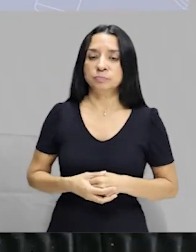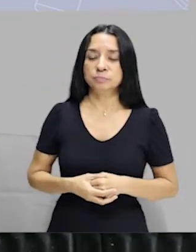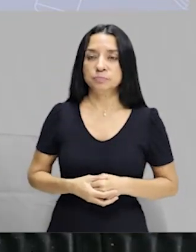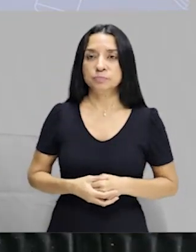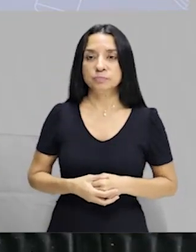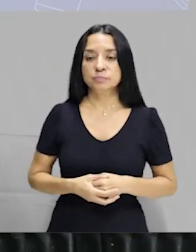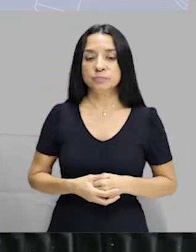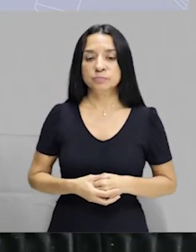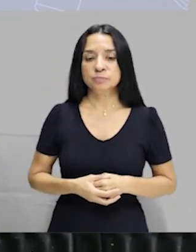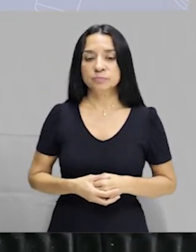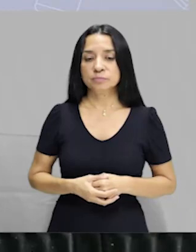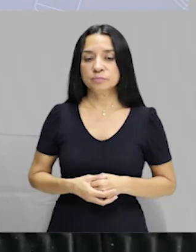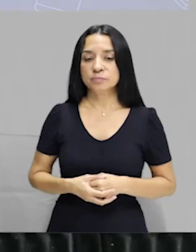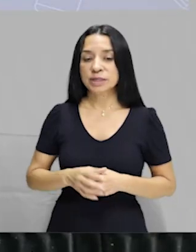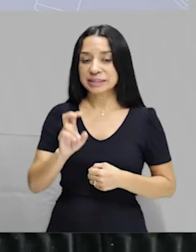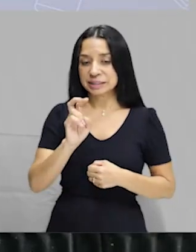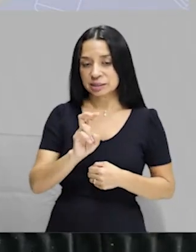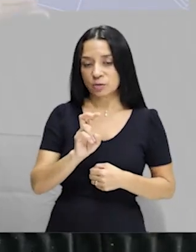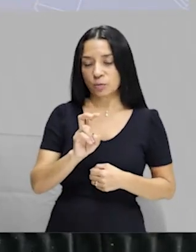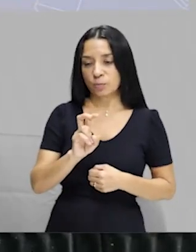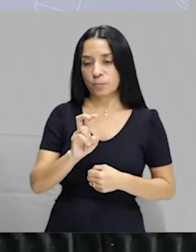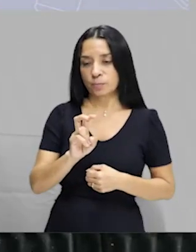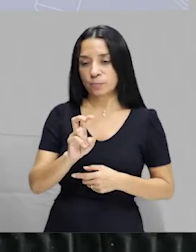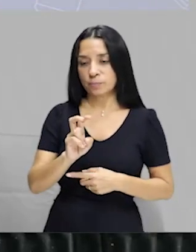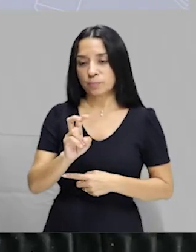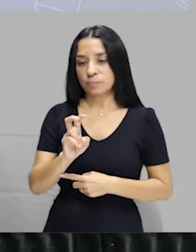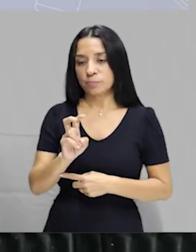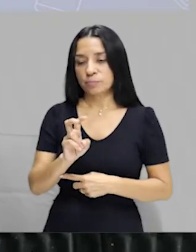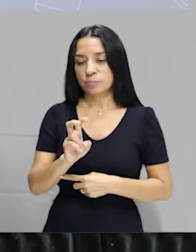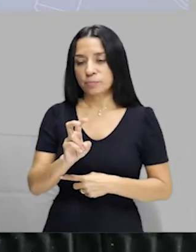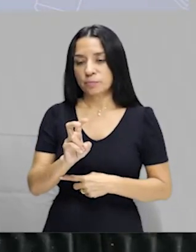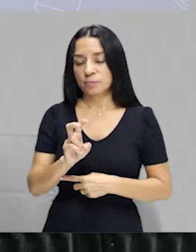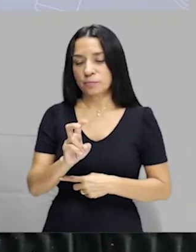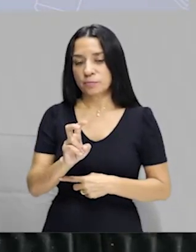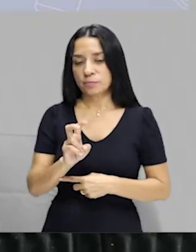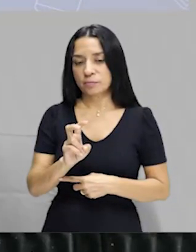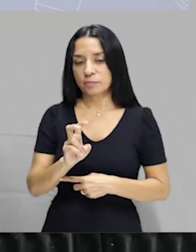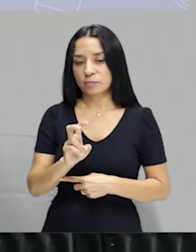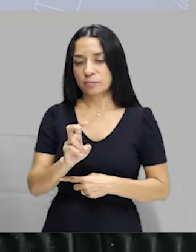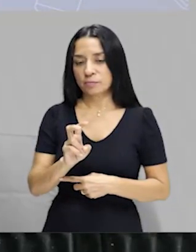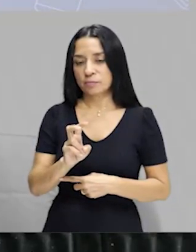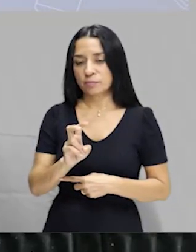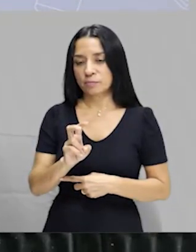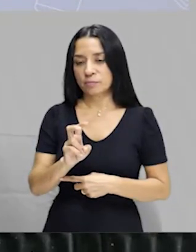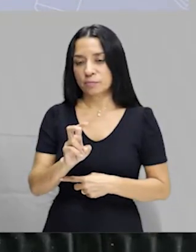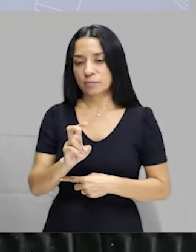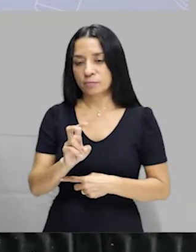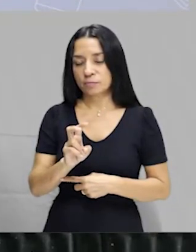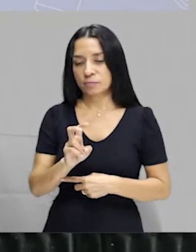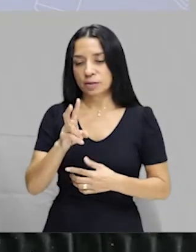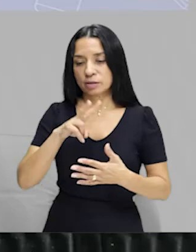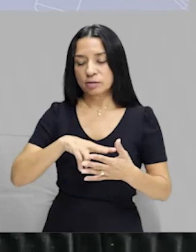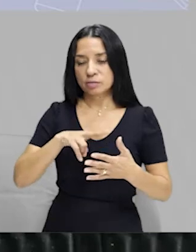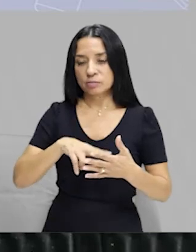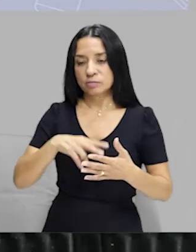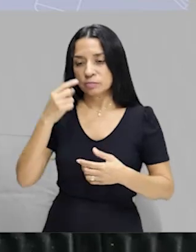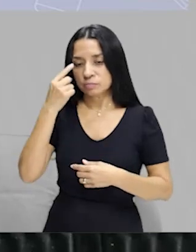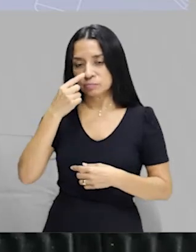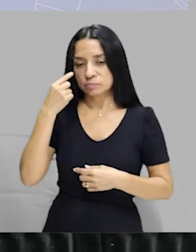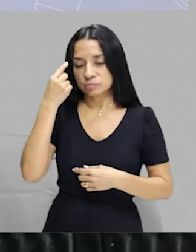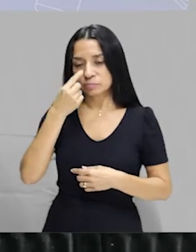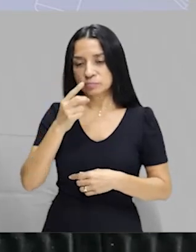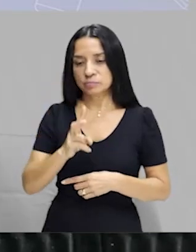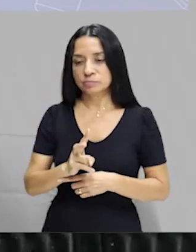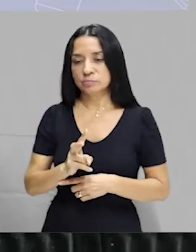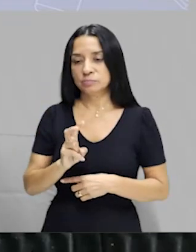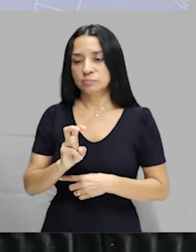Tu amar, é o meu verbo, demasiado a Cláudio. Tu amar demasiado a Cláudio. A gente